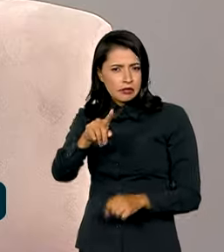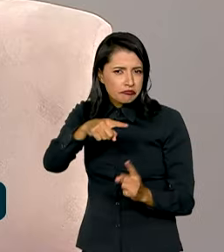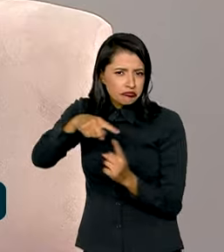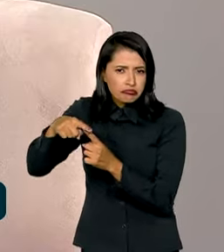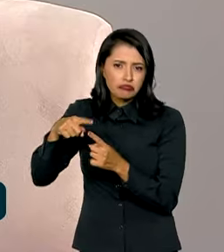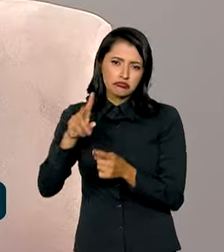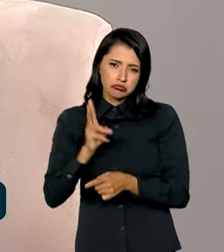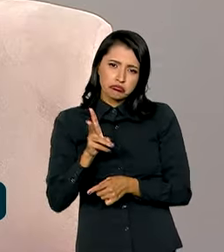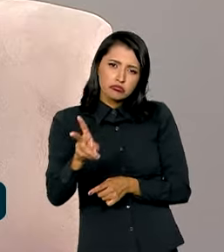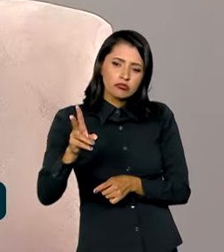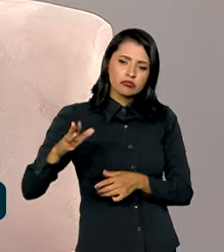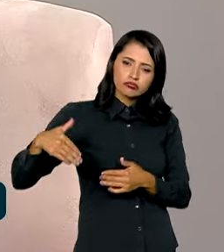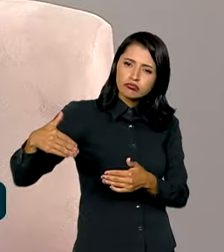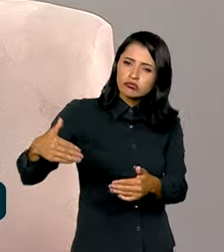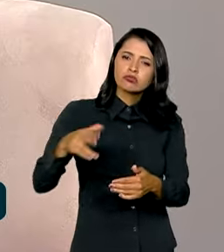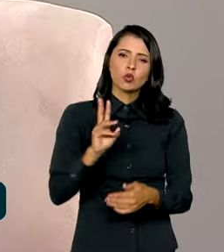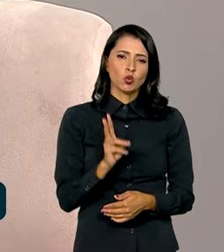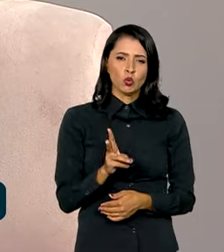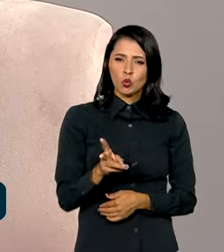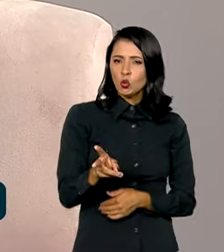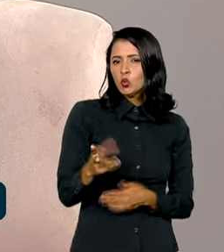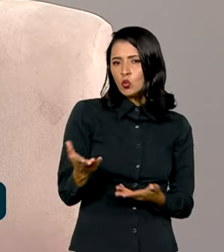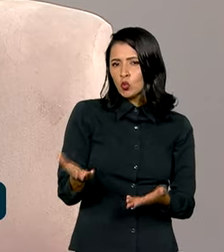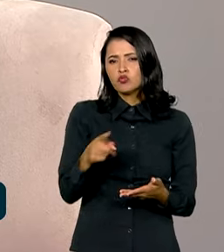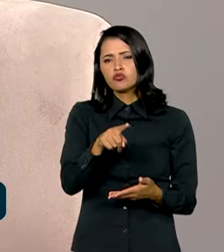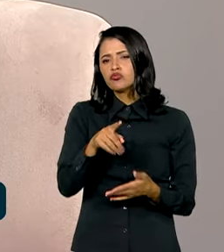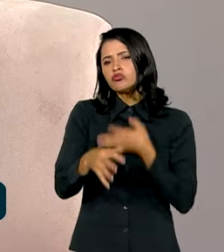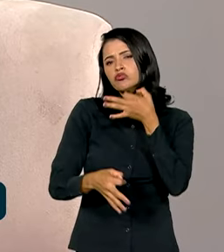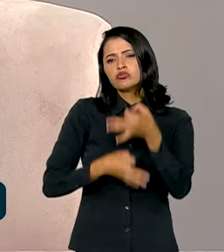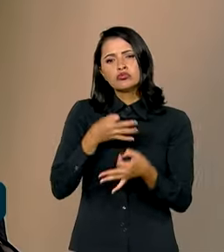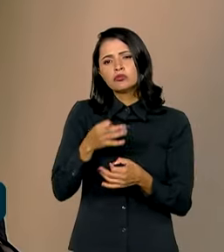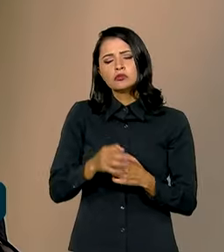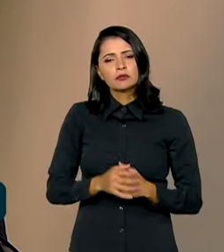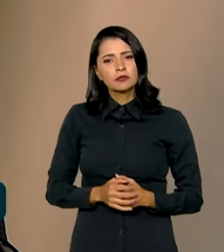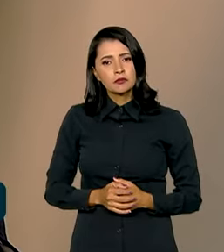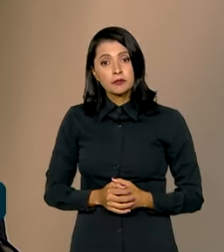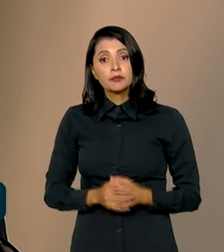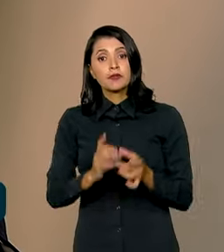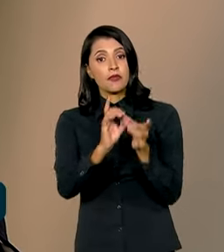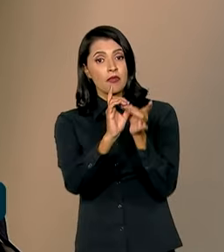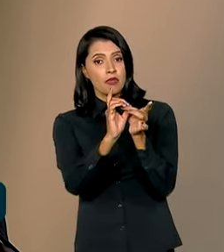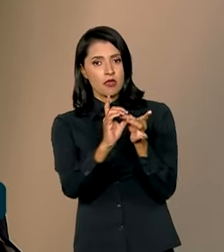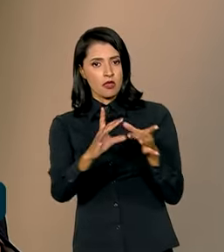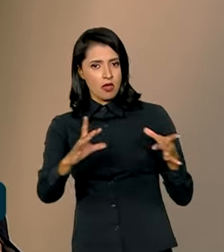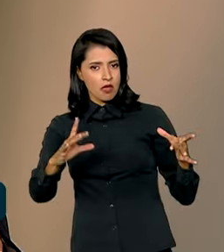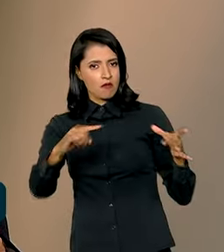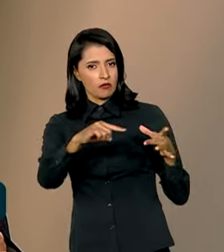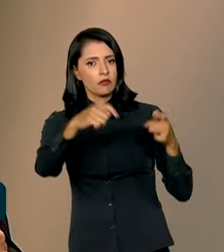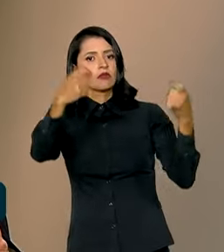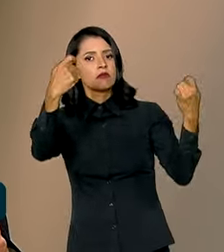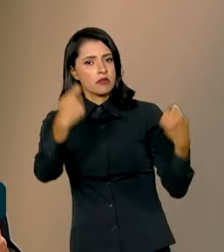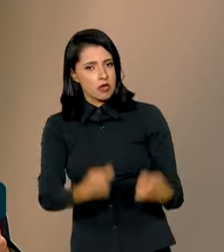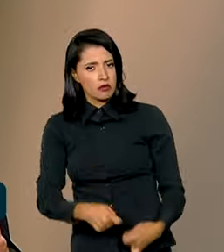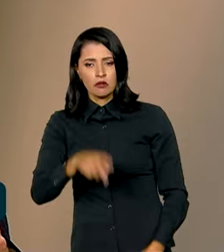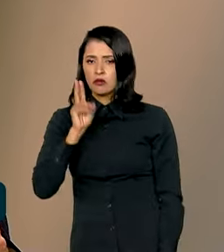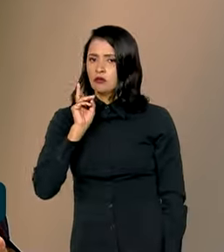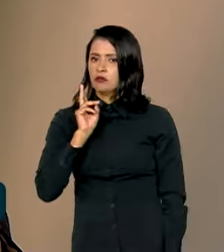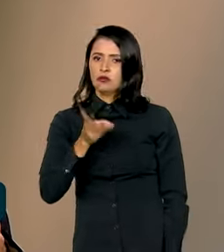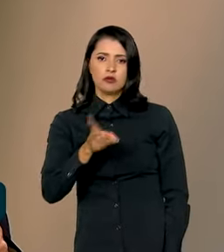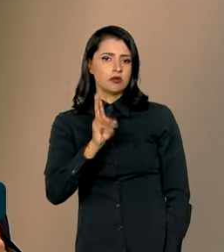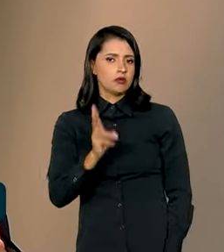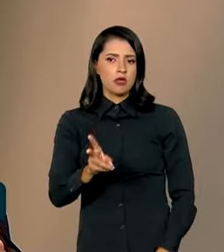frequente, deve ser constante daqui para frente? O que o senhor nos A democracia é um valor que precisa ser constantemente